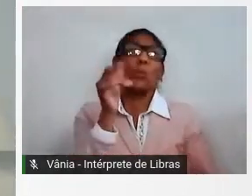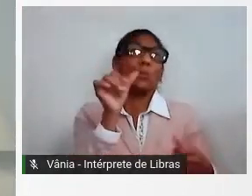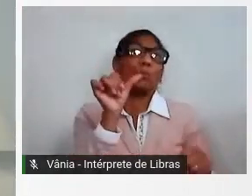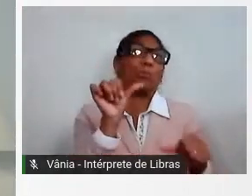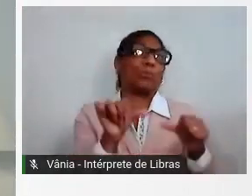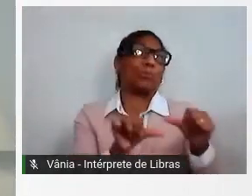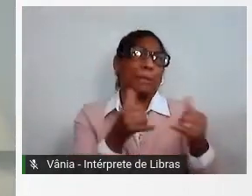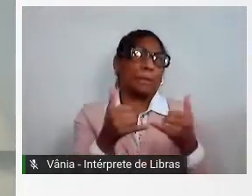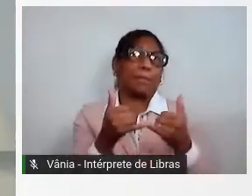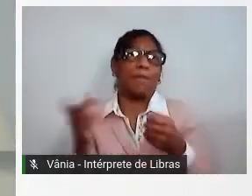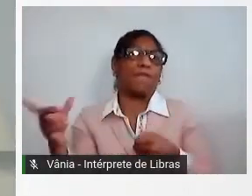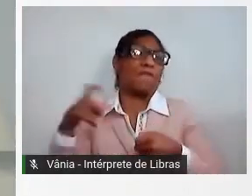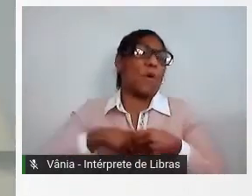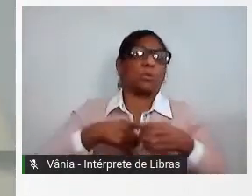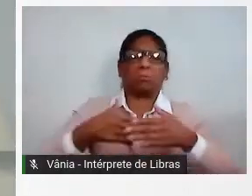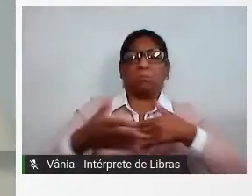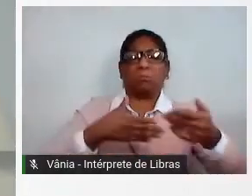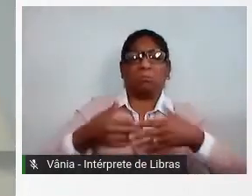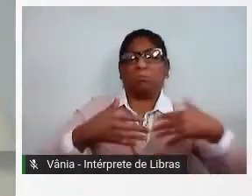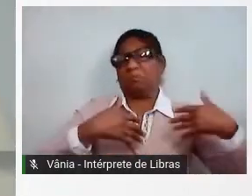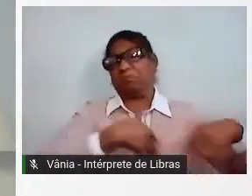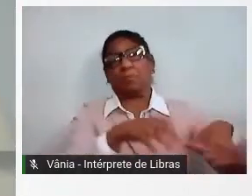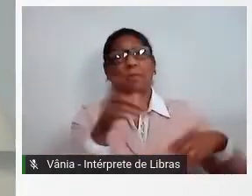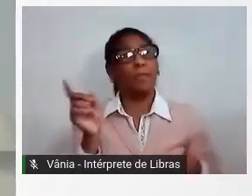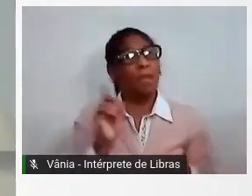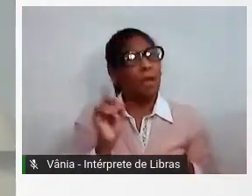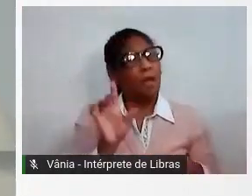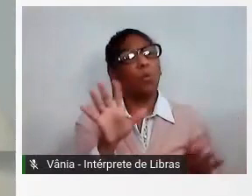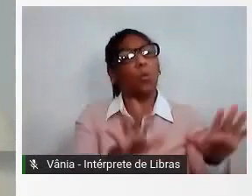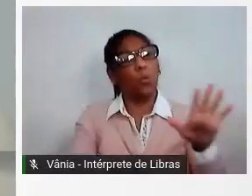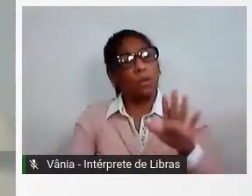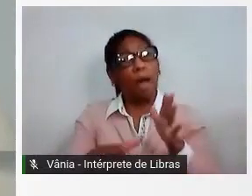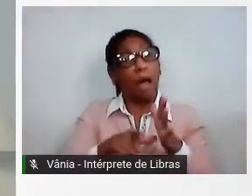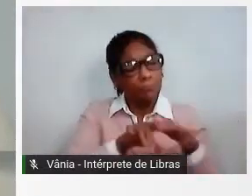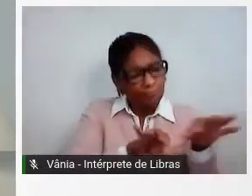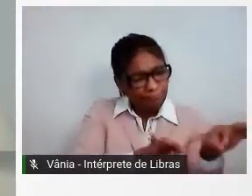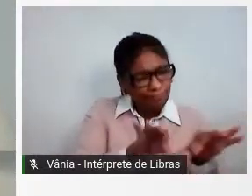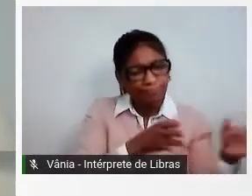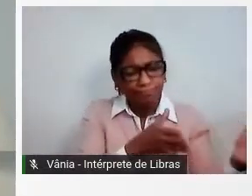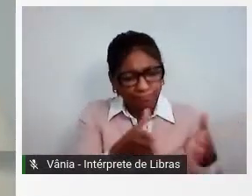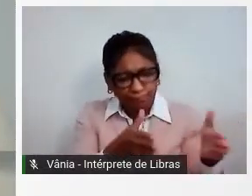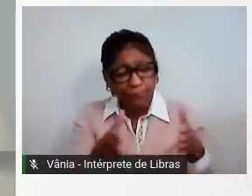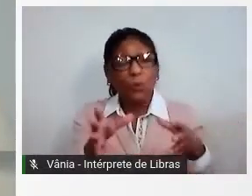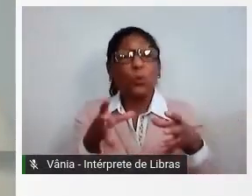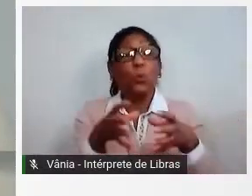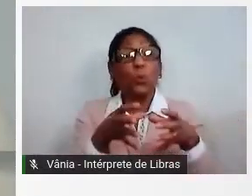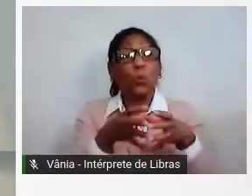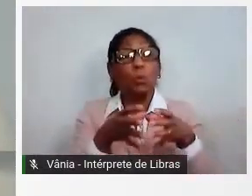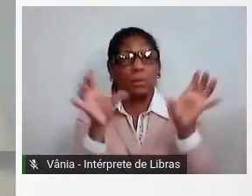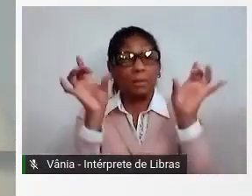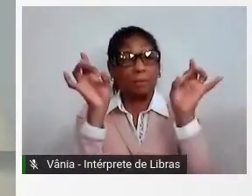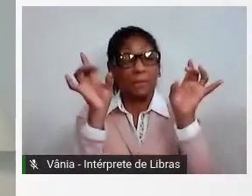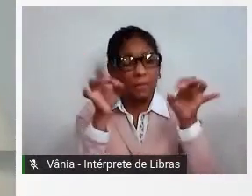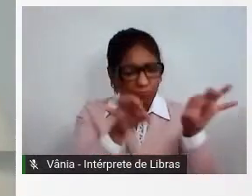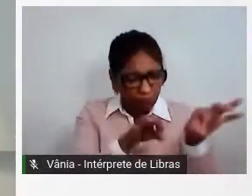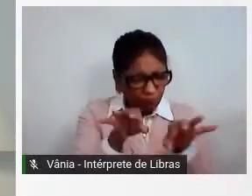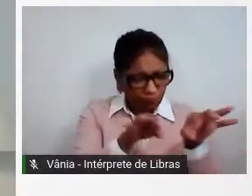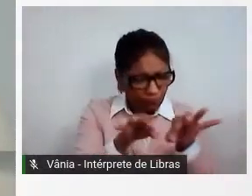protocolo. Todos os cuidados foram adotados com orientação de especialistas e com